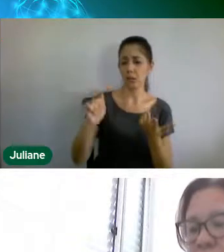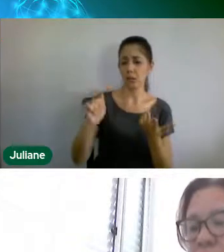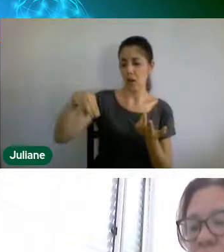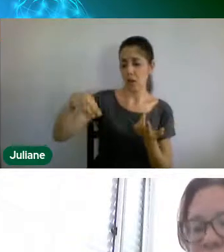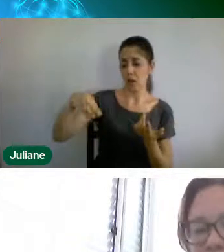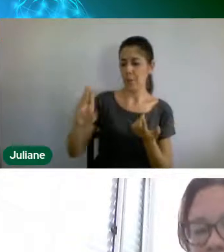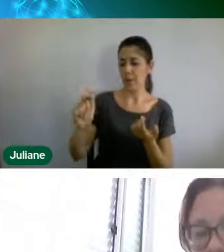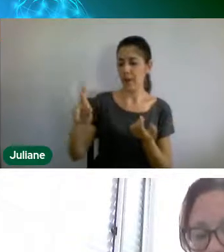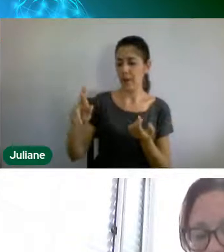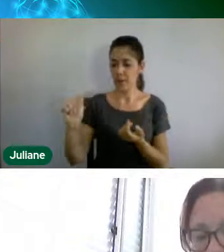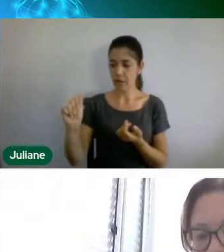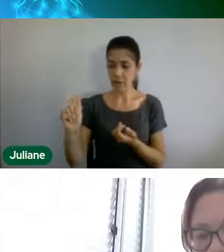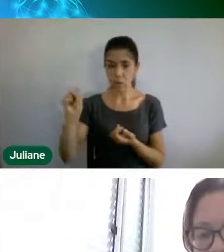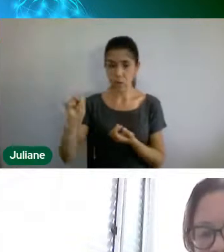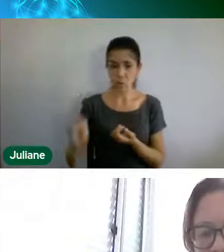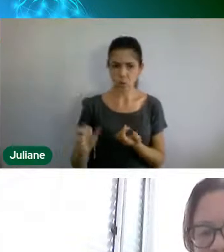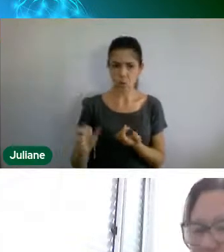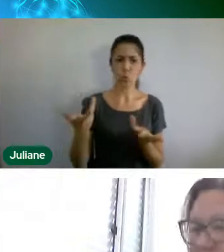saiu,